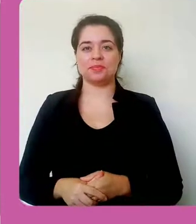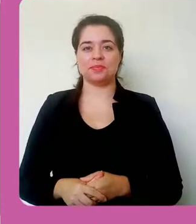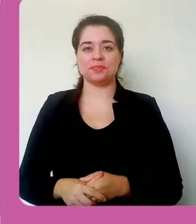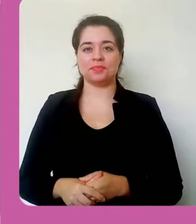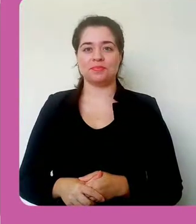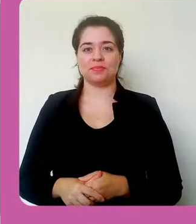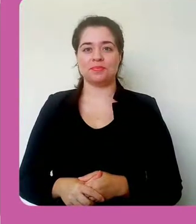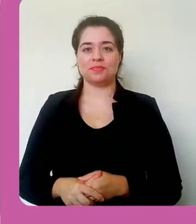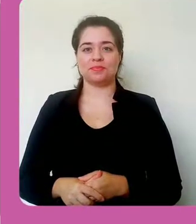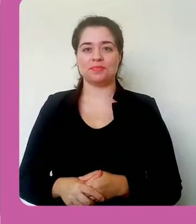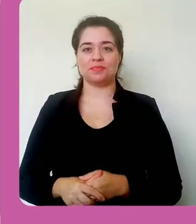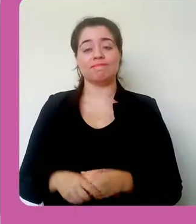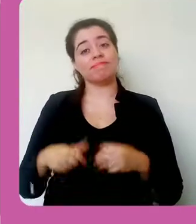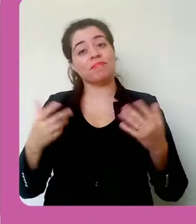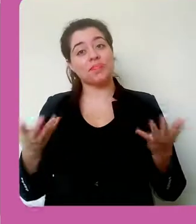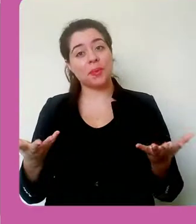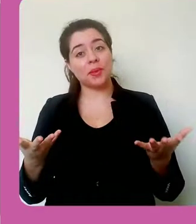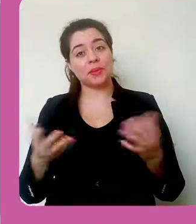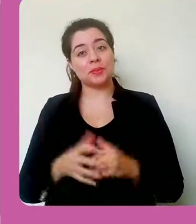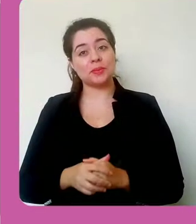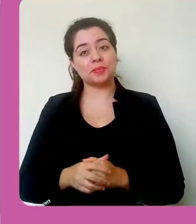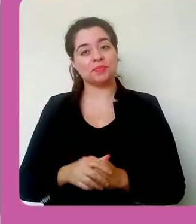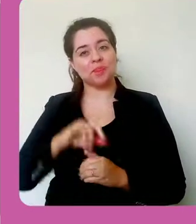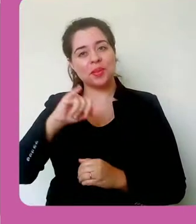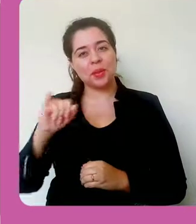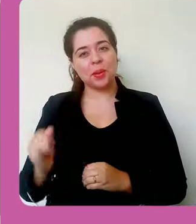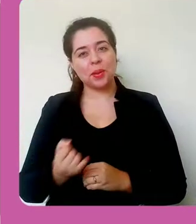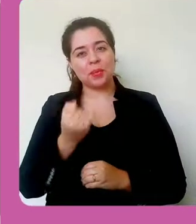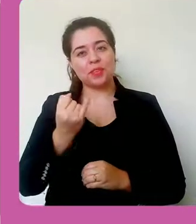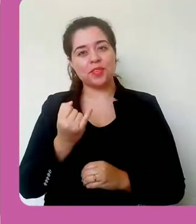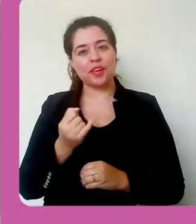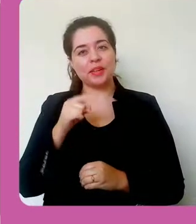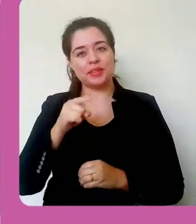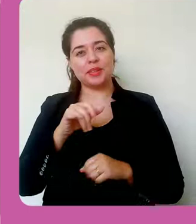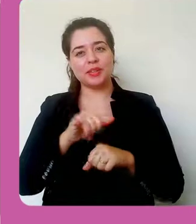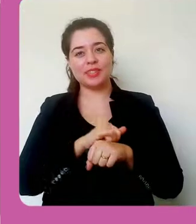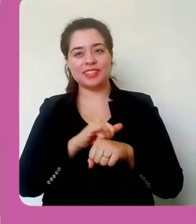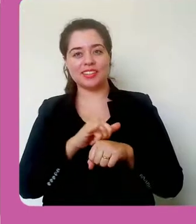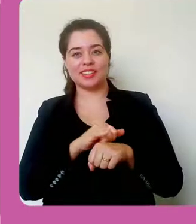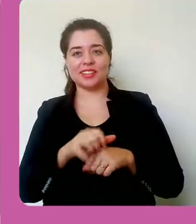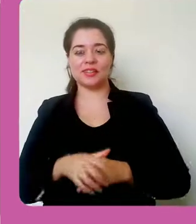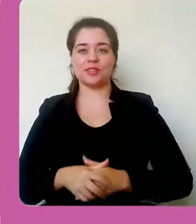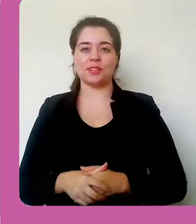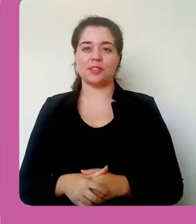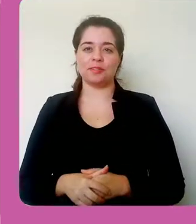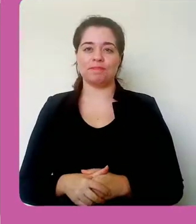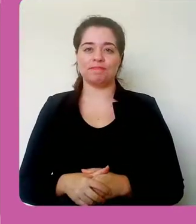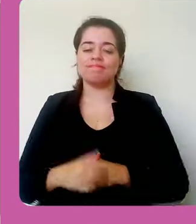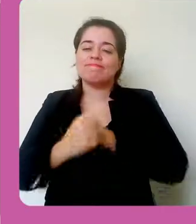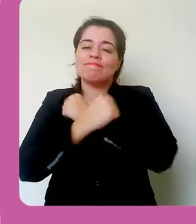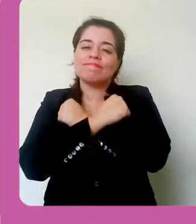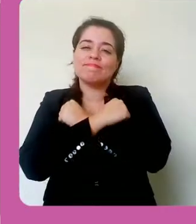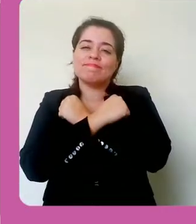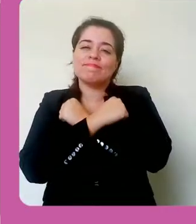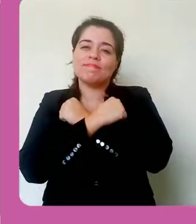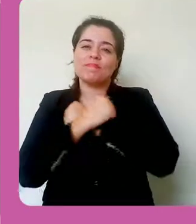Então, é isso. Divertam-se, pessoal. Com esse recurso. Um grande abraço para você.